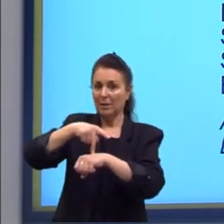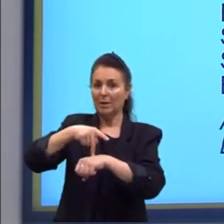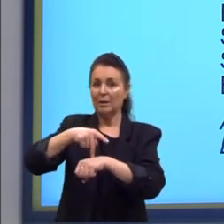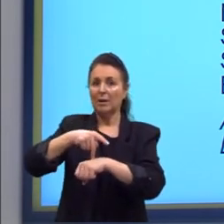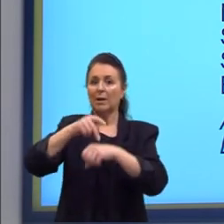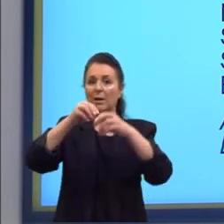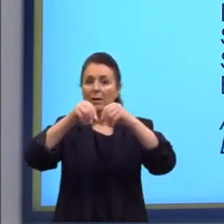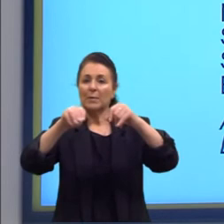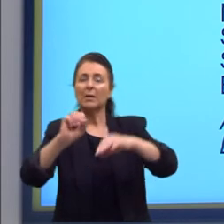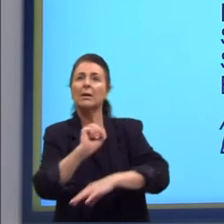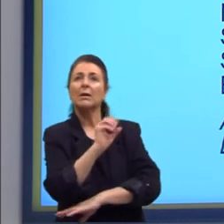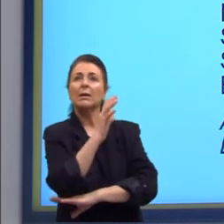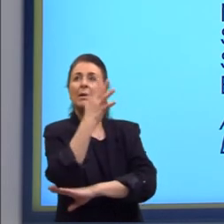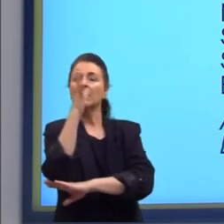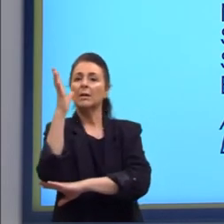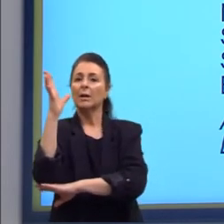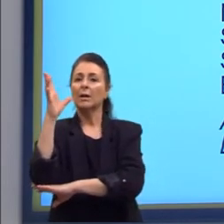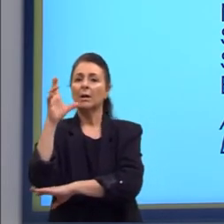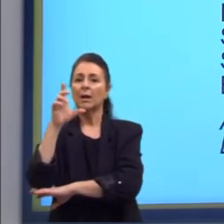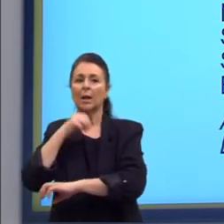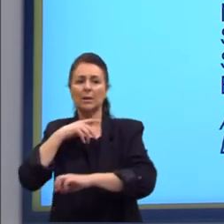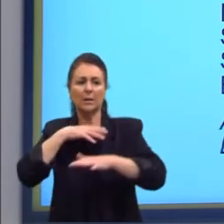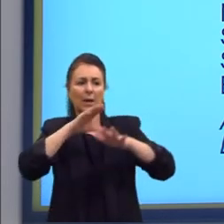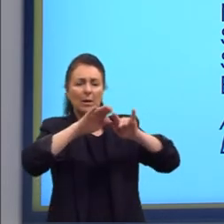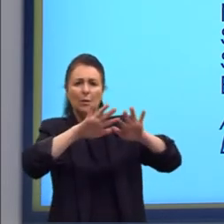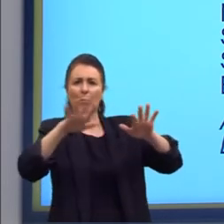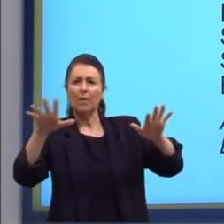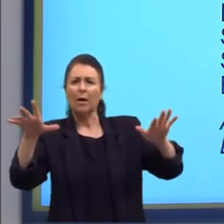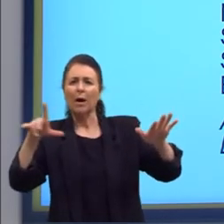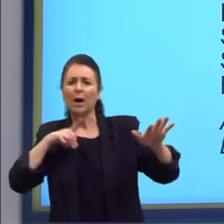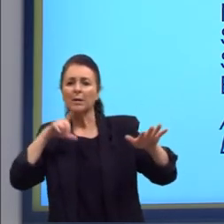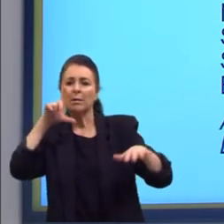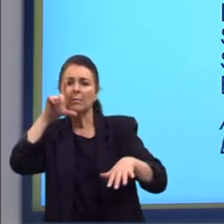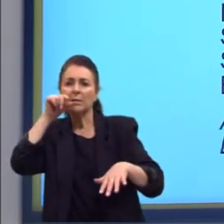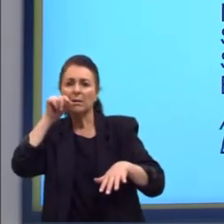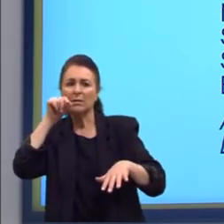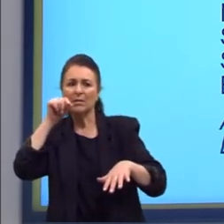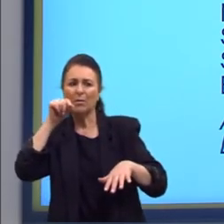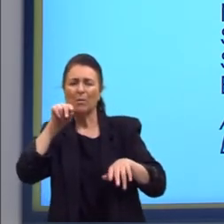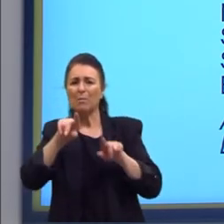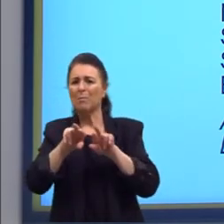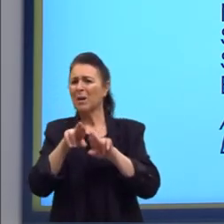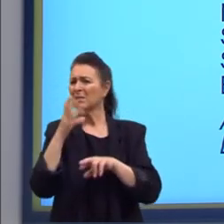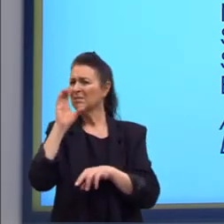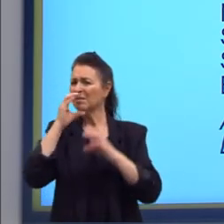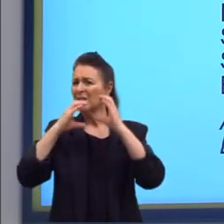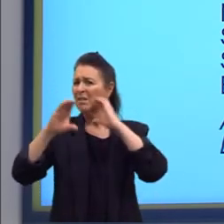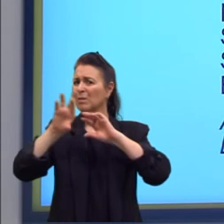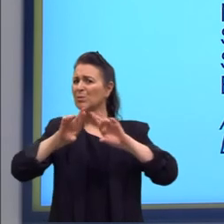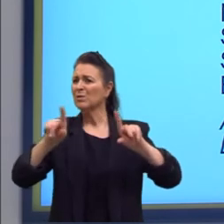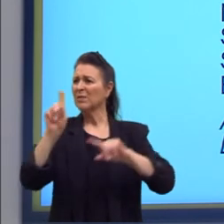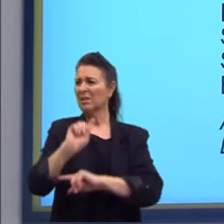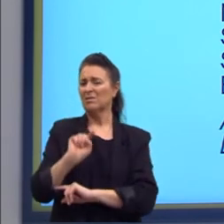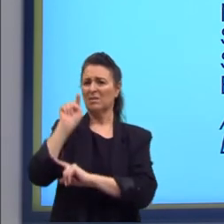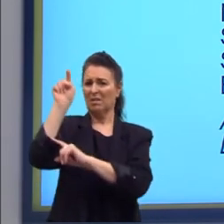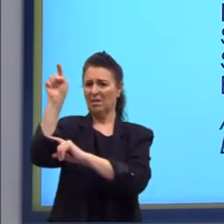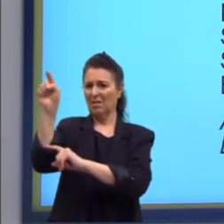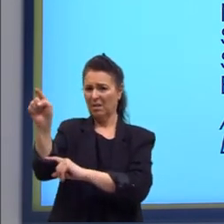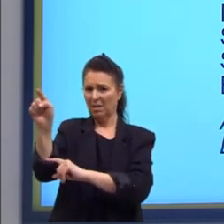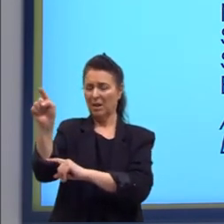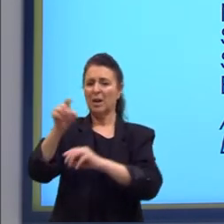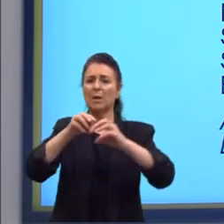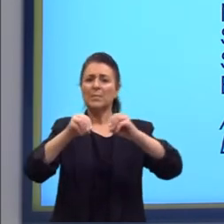terra tem palmares onde gorgeia o mar. Os passarinhos daqui não cantam como os de lá. Minha terra tem mais